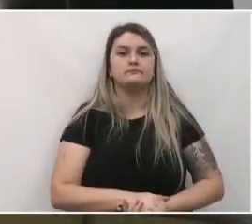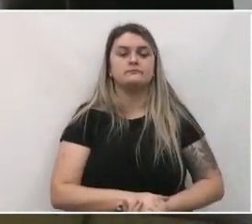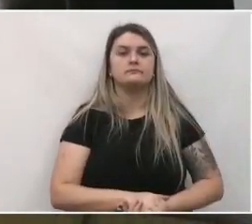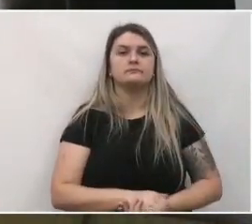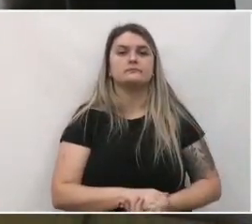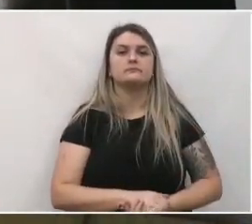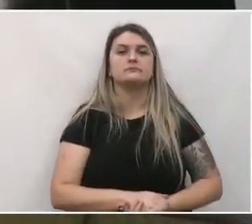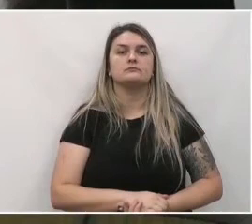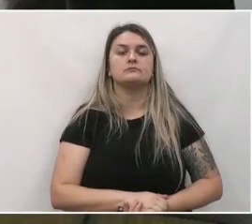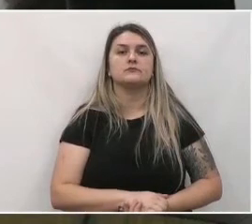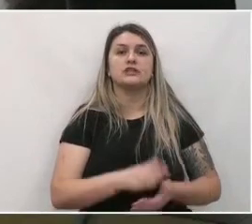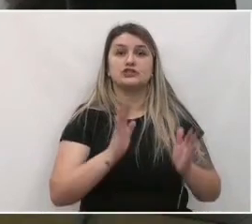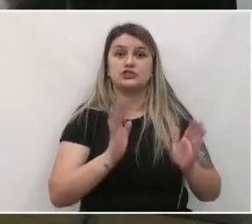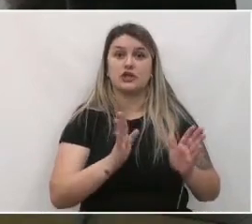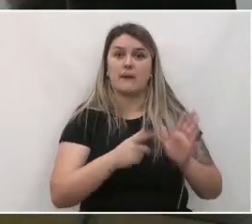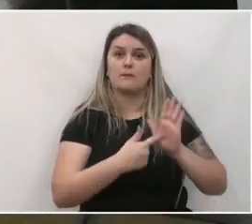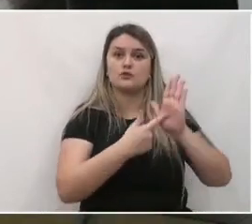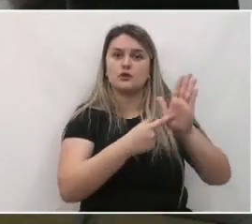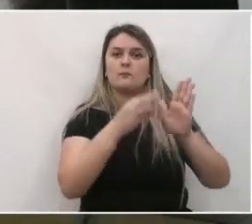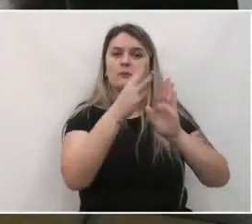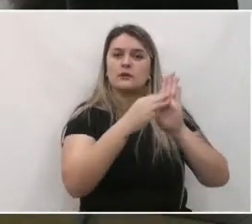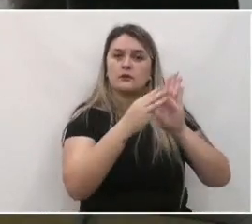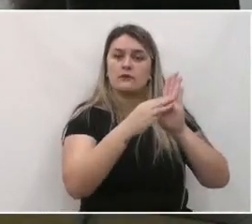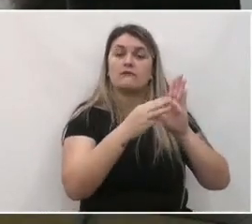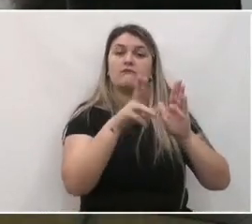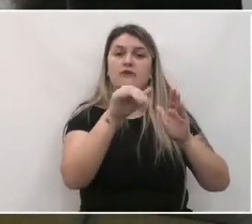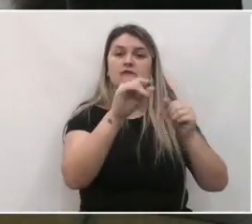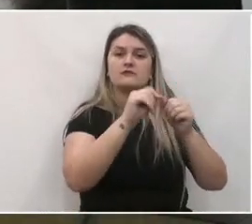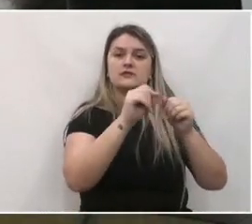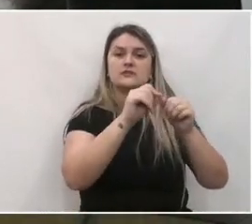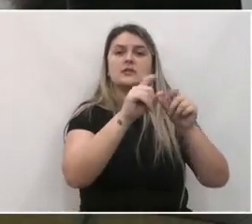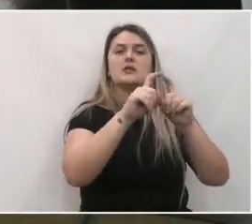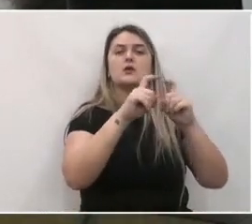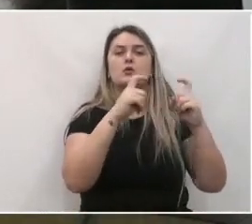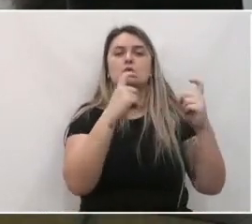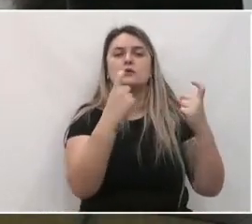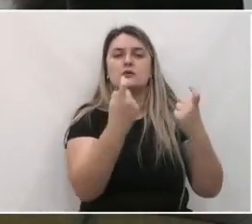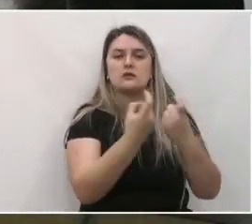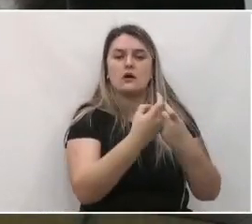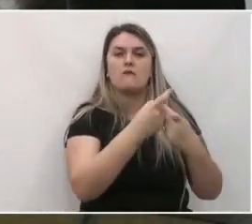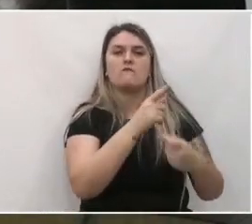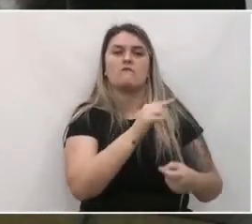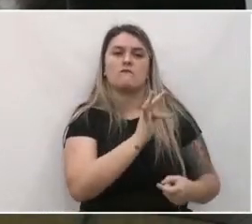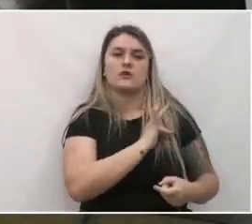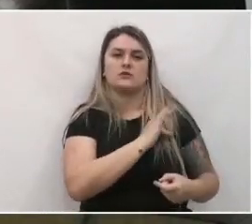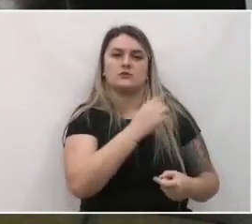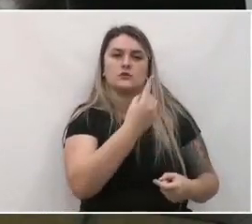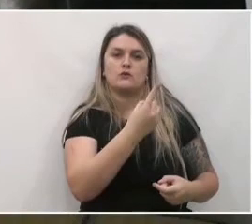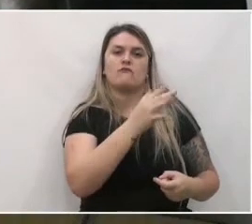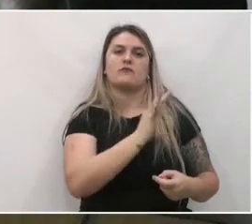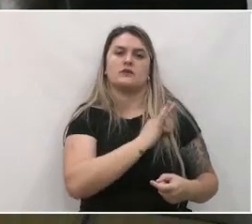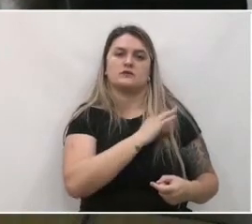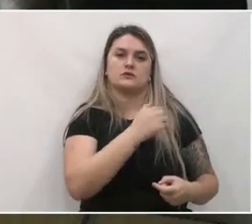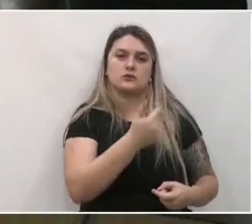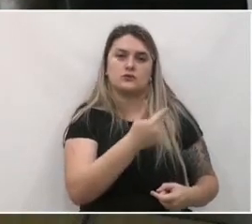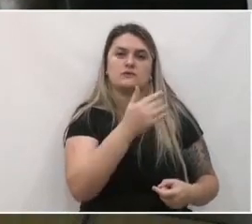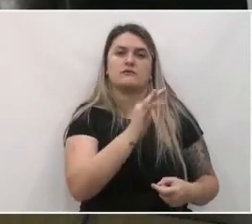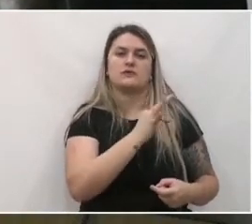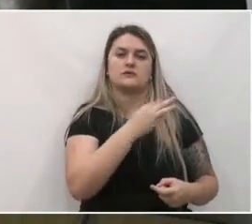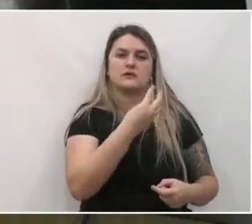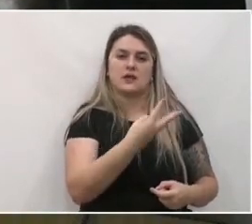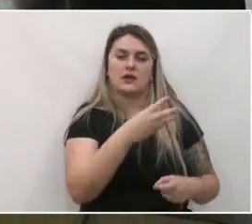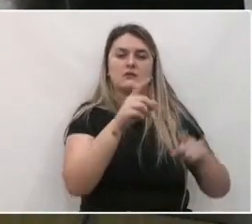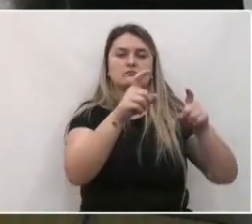metodologia em que serão realizadas as audiências das diversas etapas será realizada uma audiência final